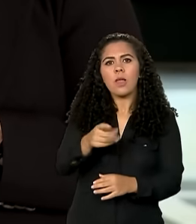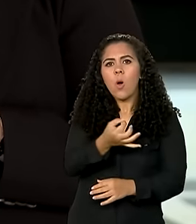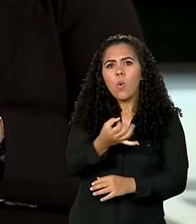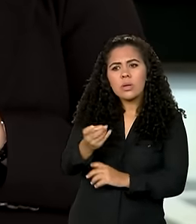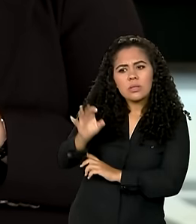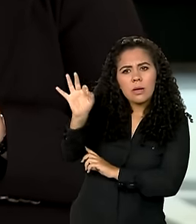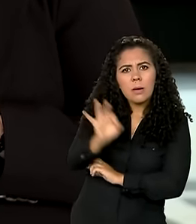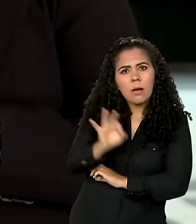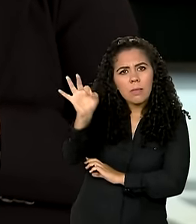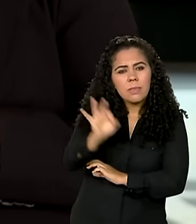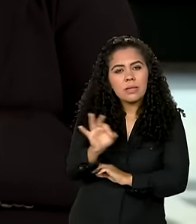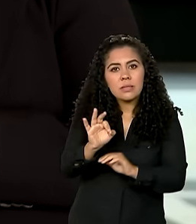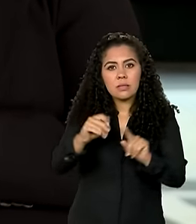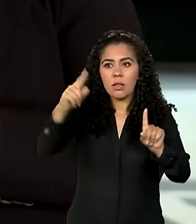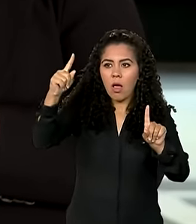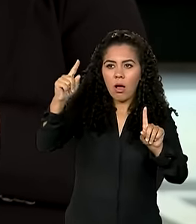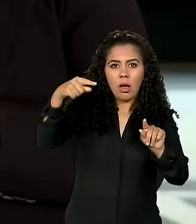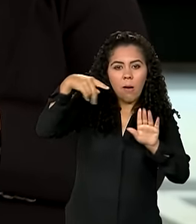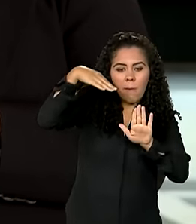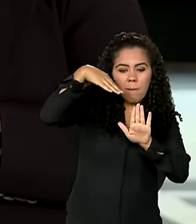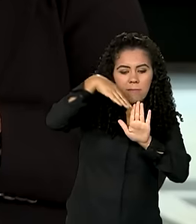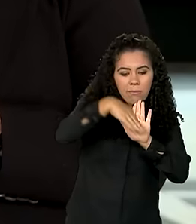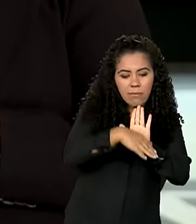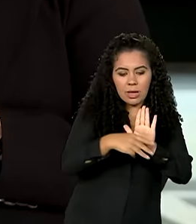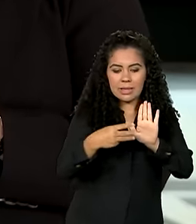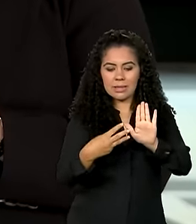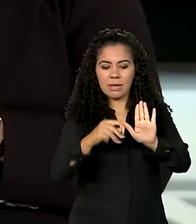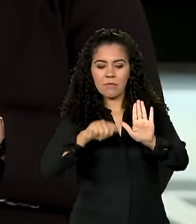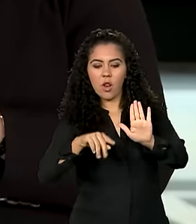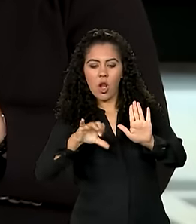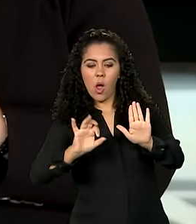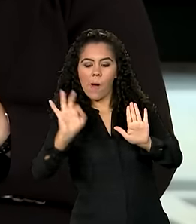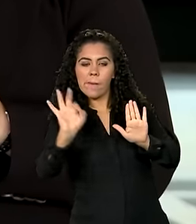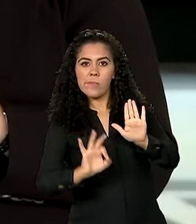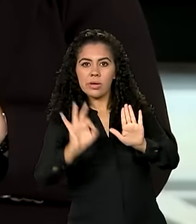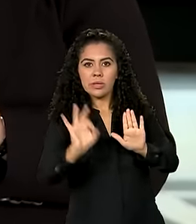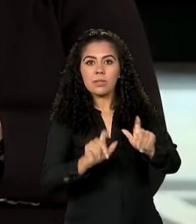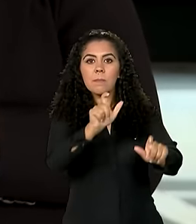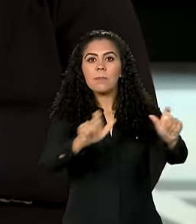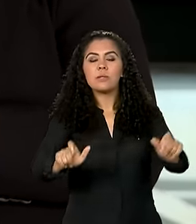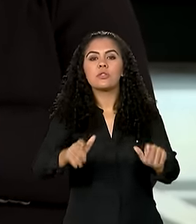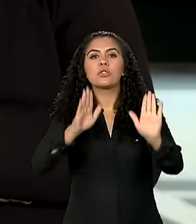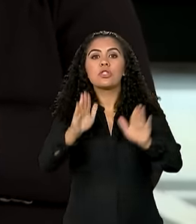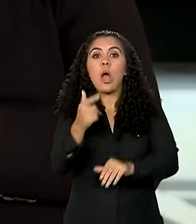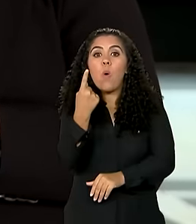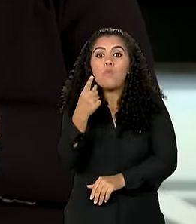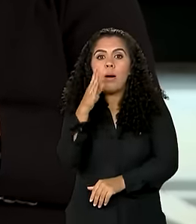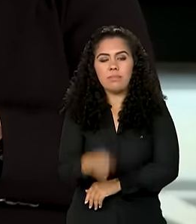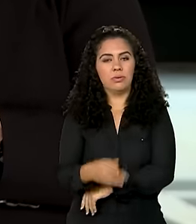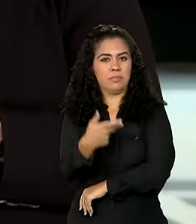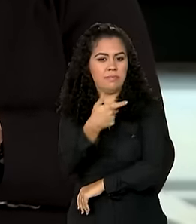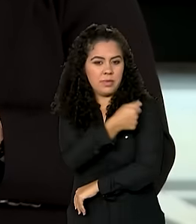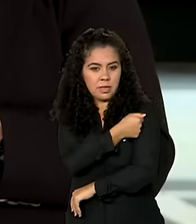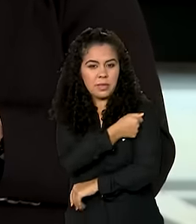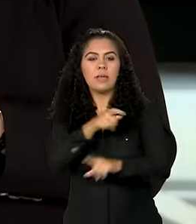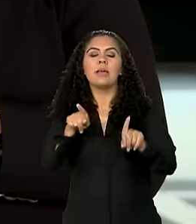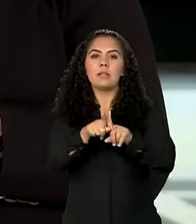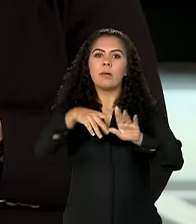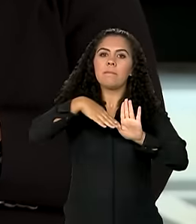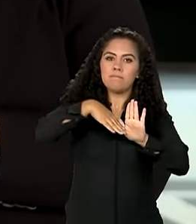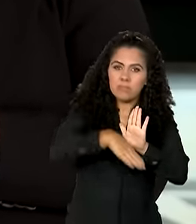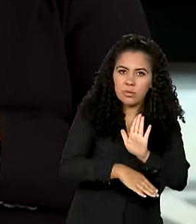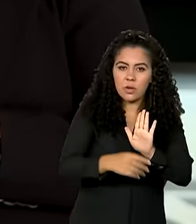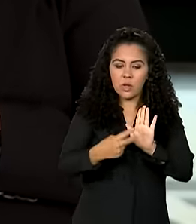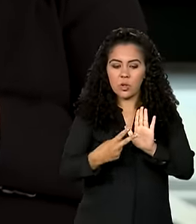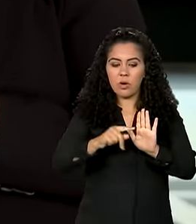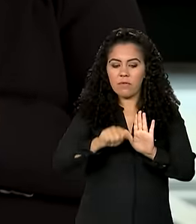internados cai para 3,9% entre as pessoas que tomaram uma dose da vacina. E cai ainda mais para